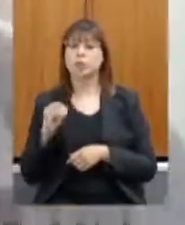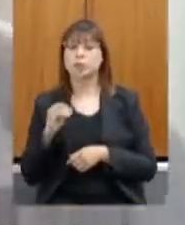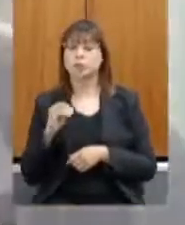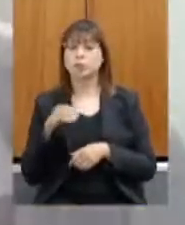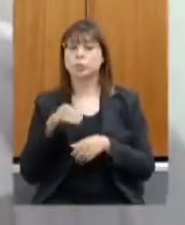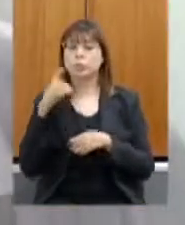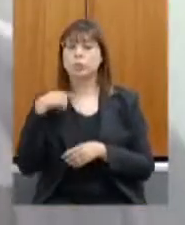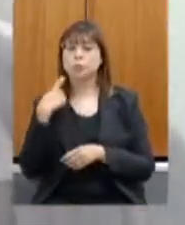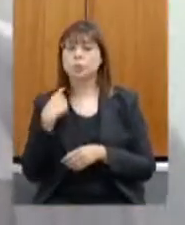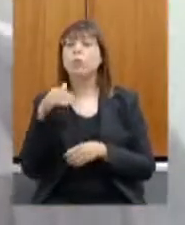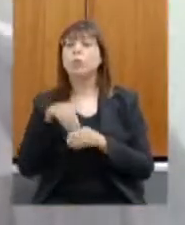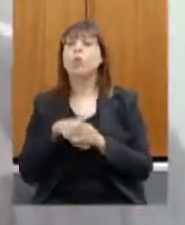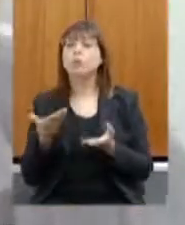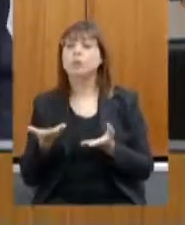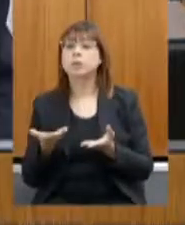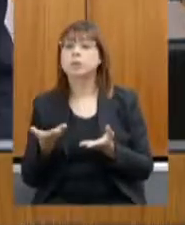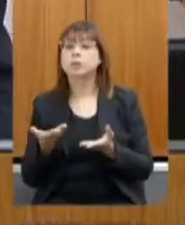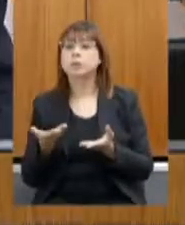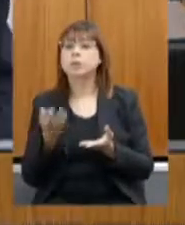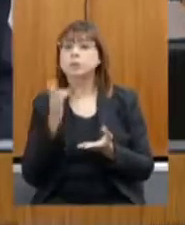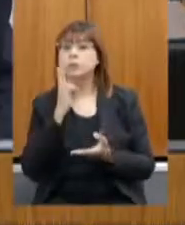Coelho como vota